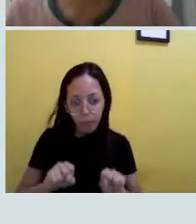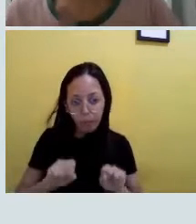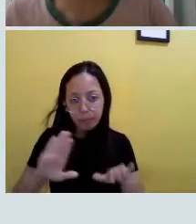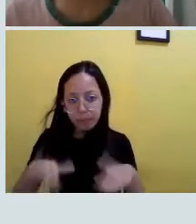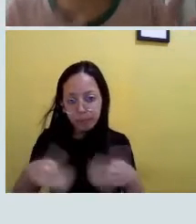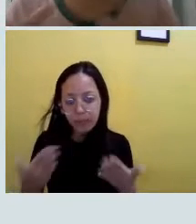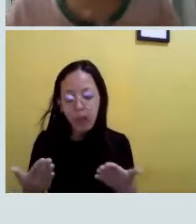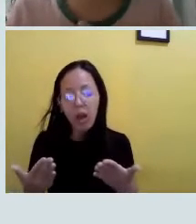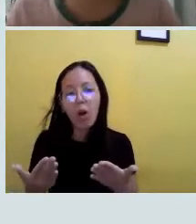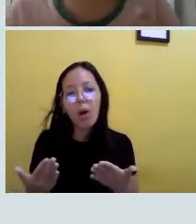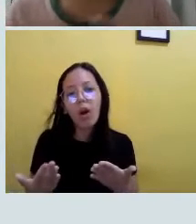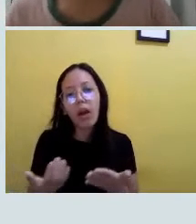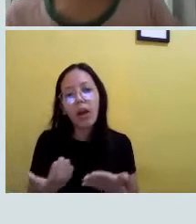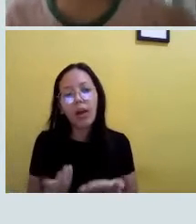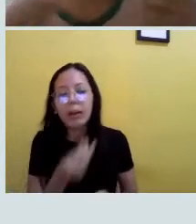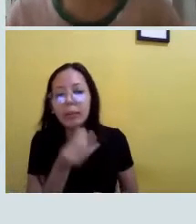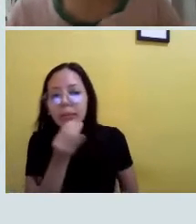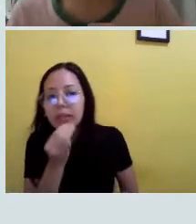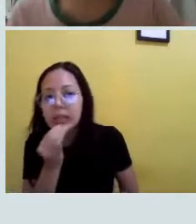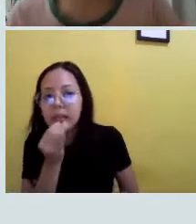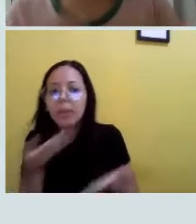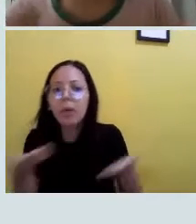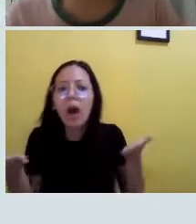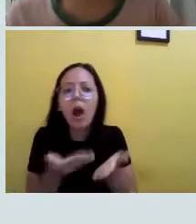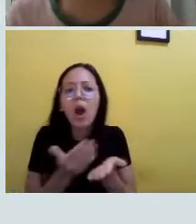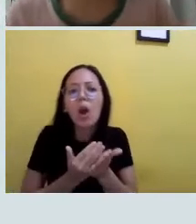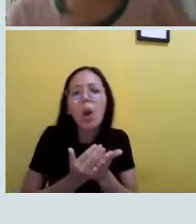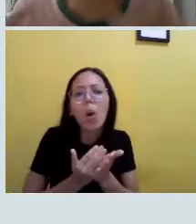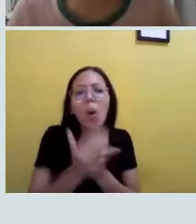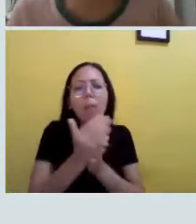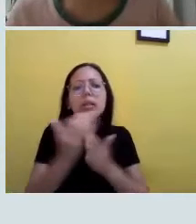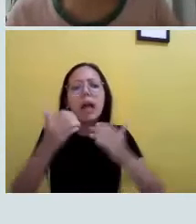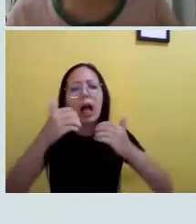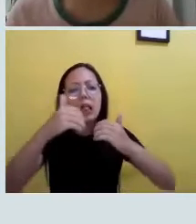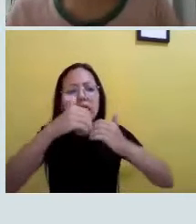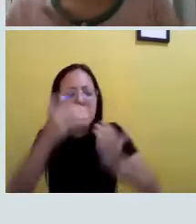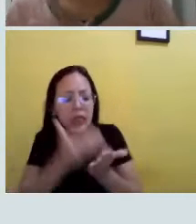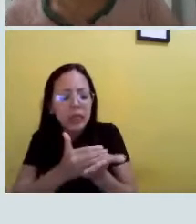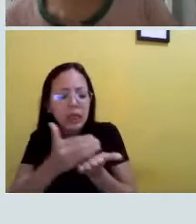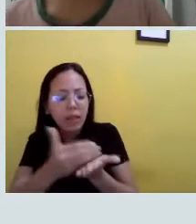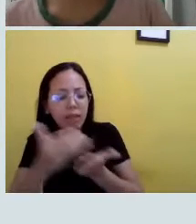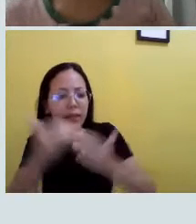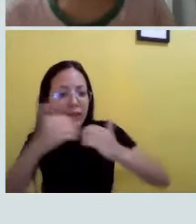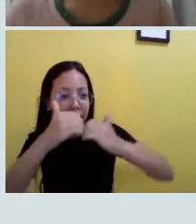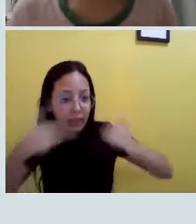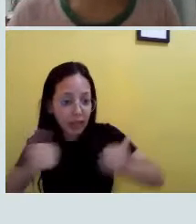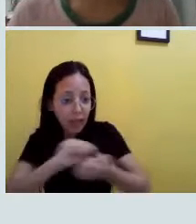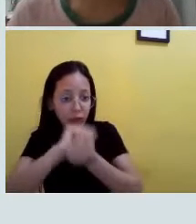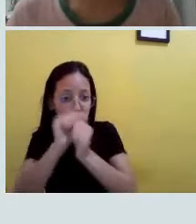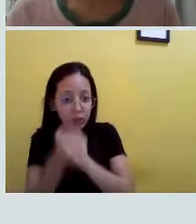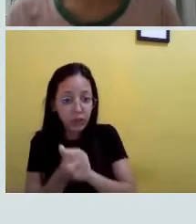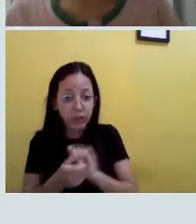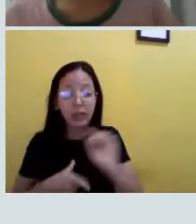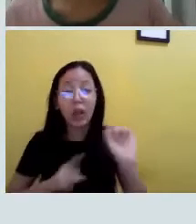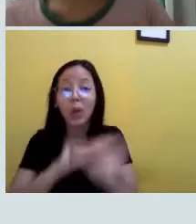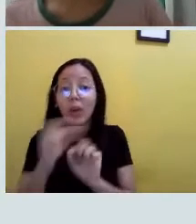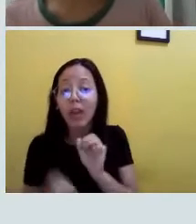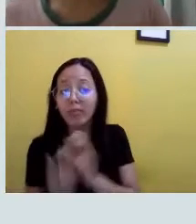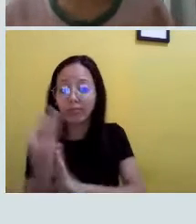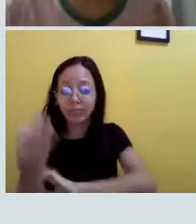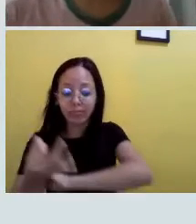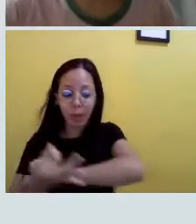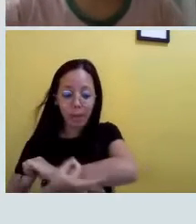passa parte, vamos dizer assim, vou dividir, começar a dividir a minha matéria, a minha substância, a gente tem a molécula. A